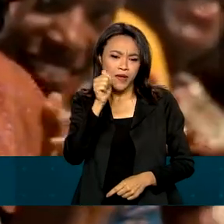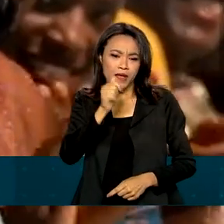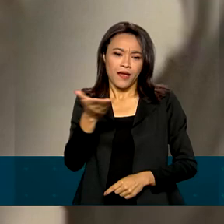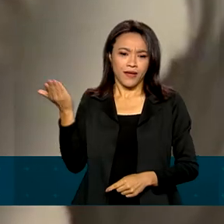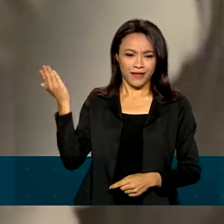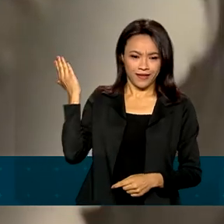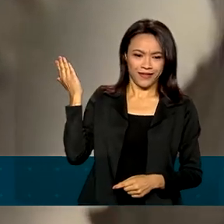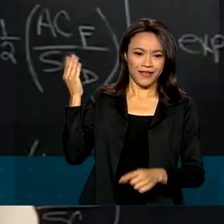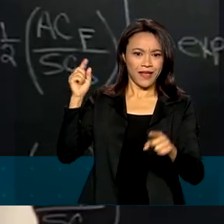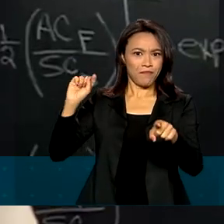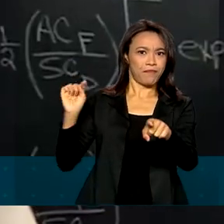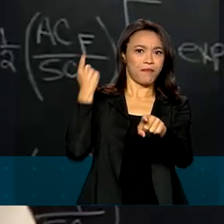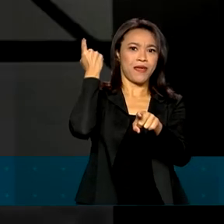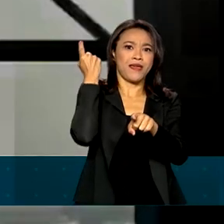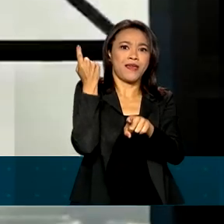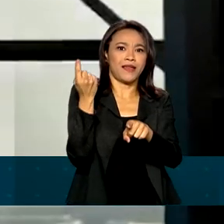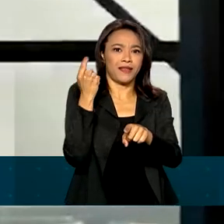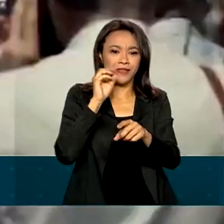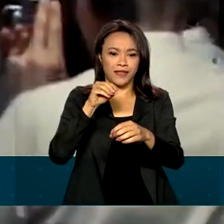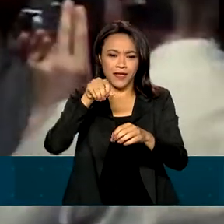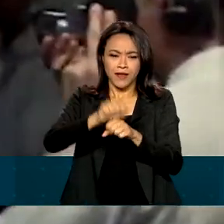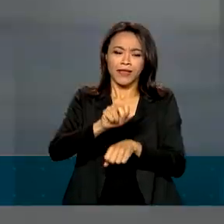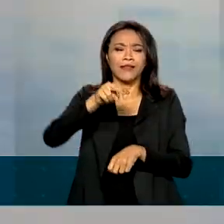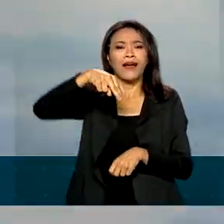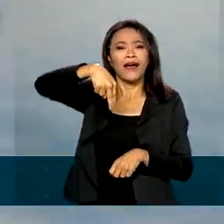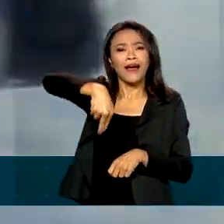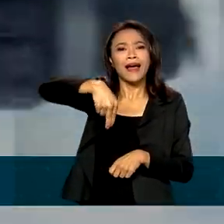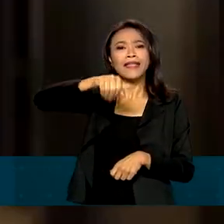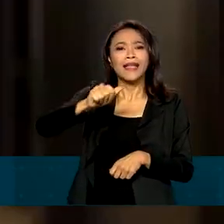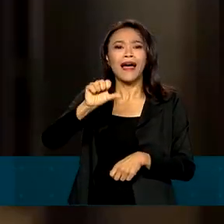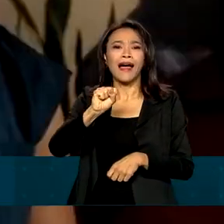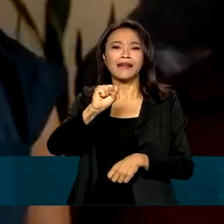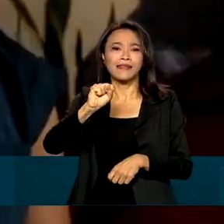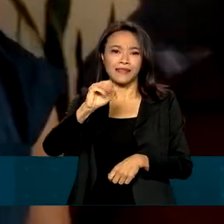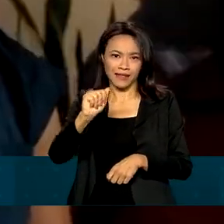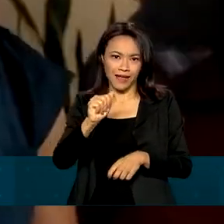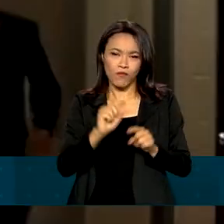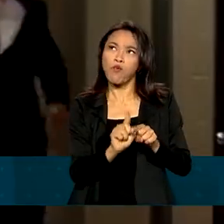tornam-se as primeiras mulheres na NASA durante a corrida espacial.